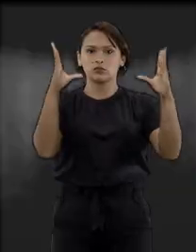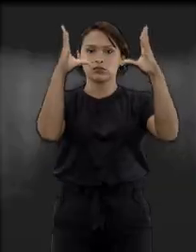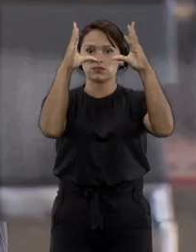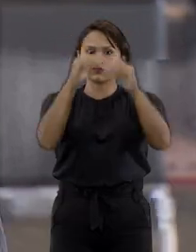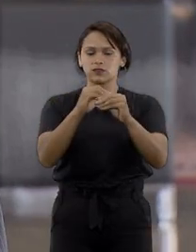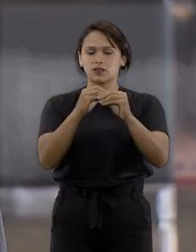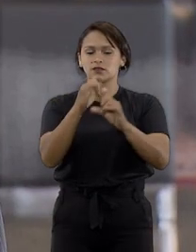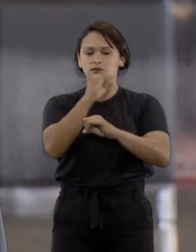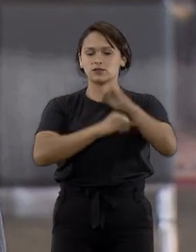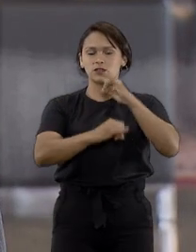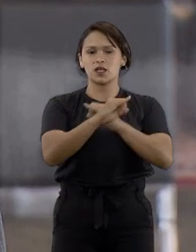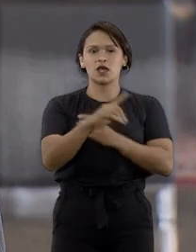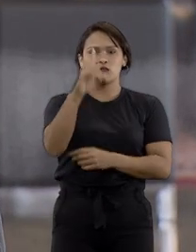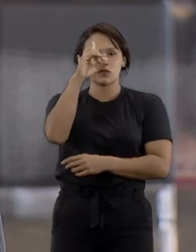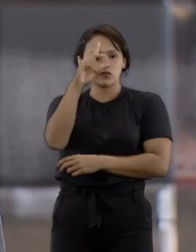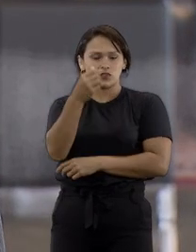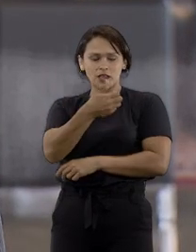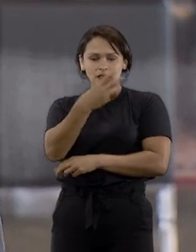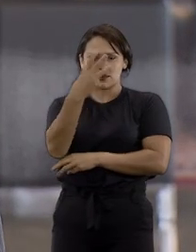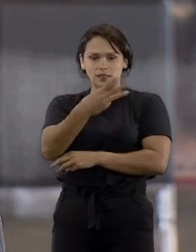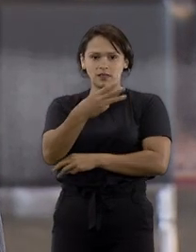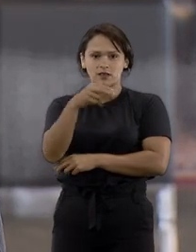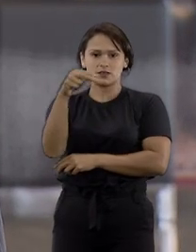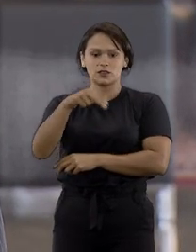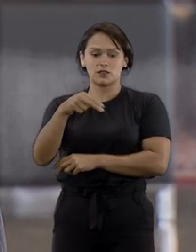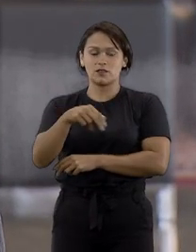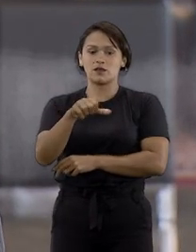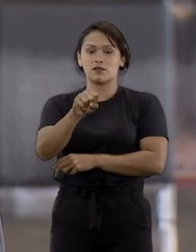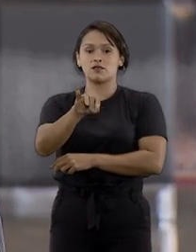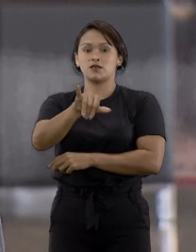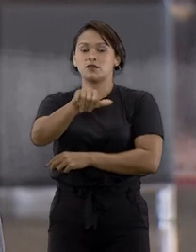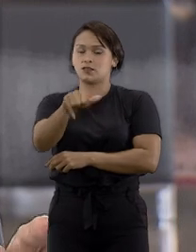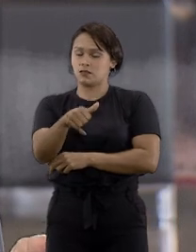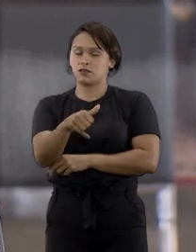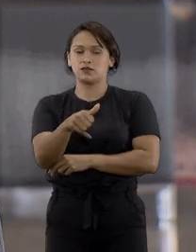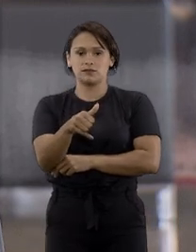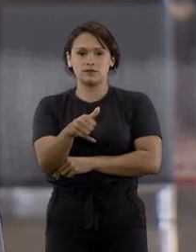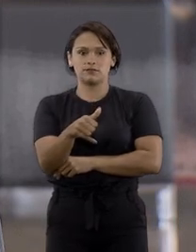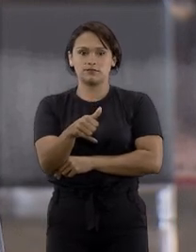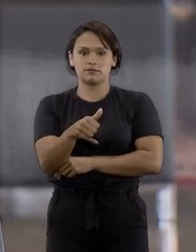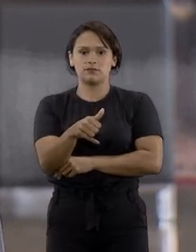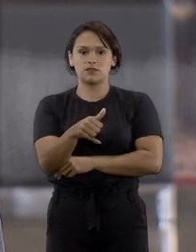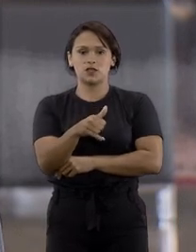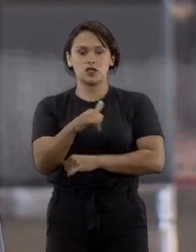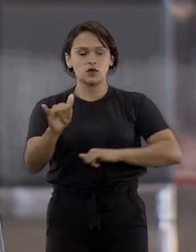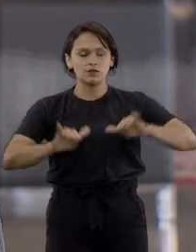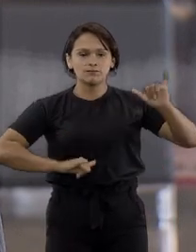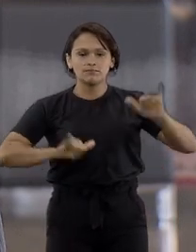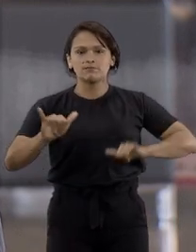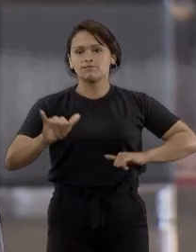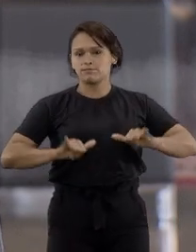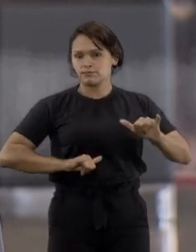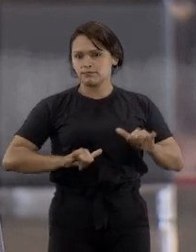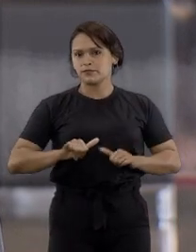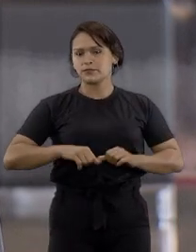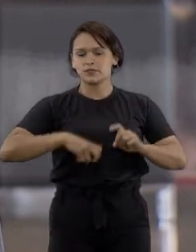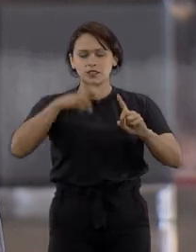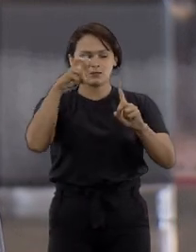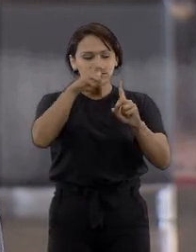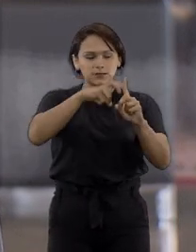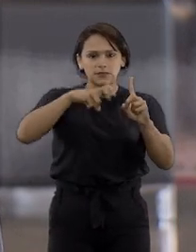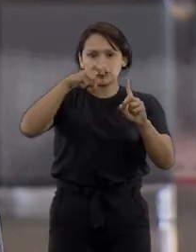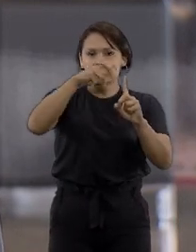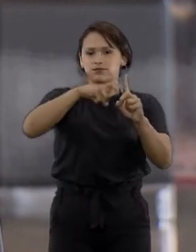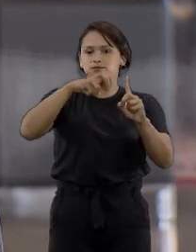No dia 3 de novembro, o Superior Tribunal de Justiça sofreu